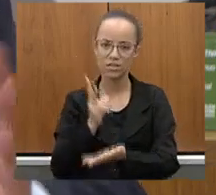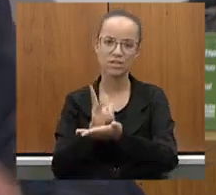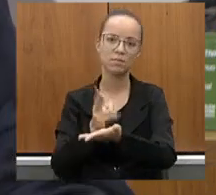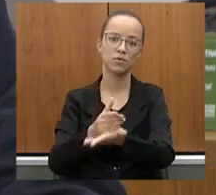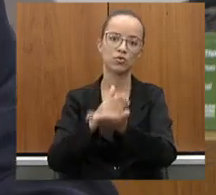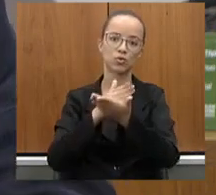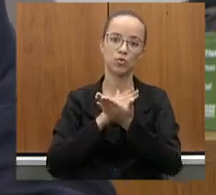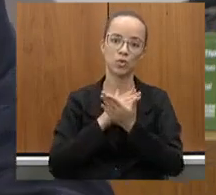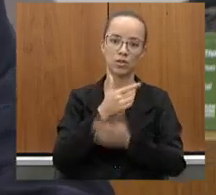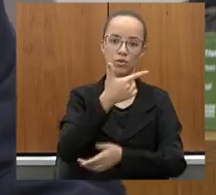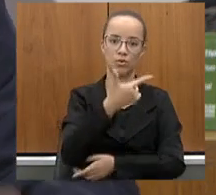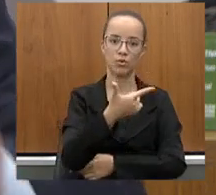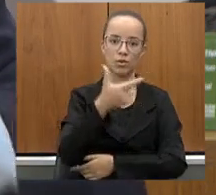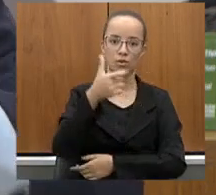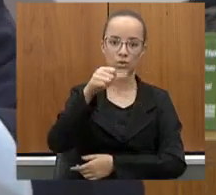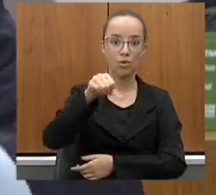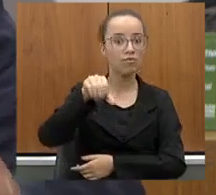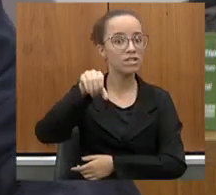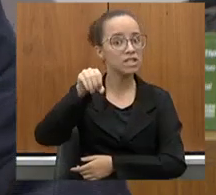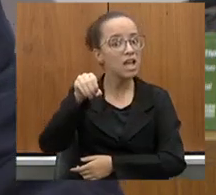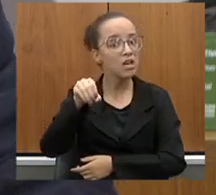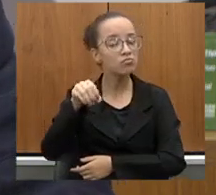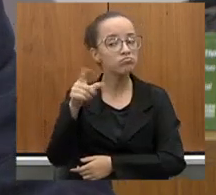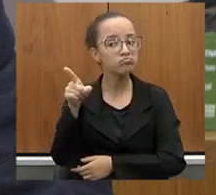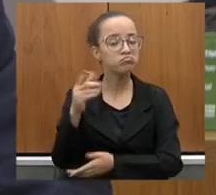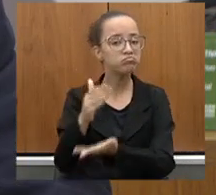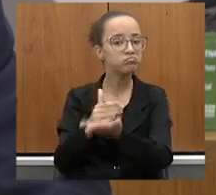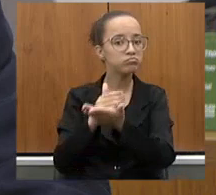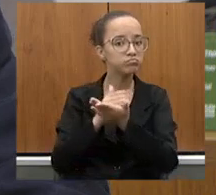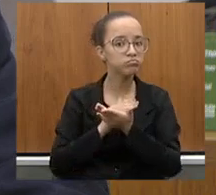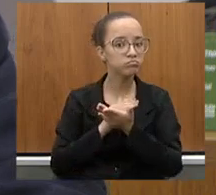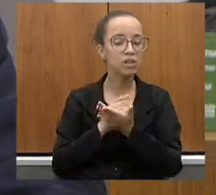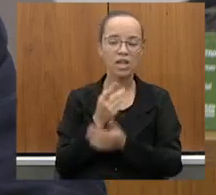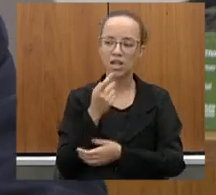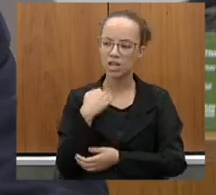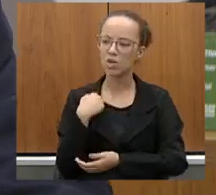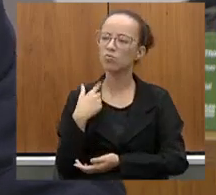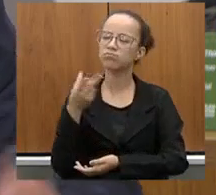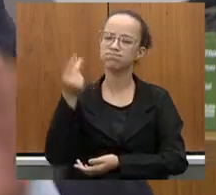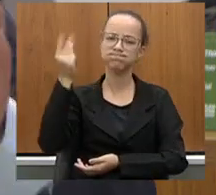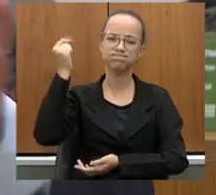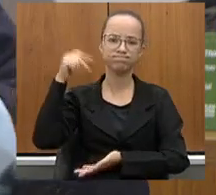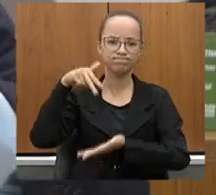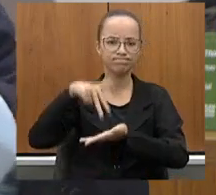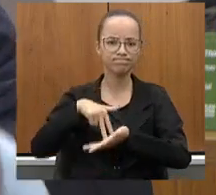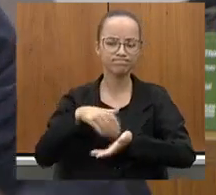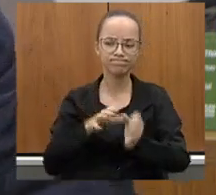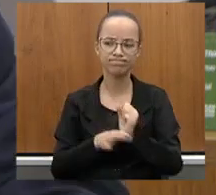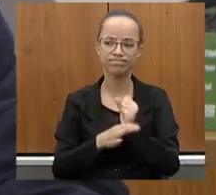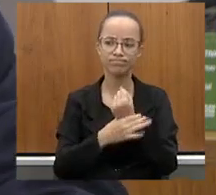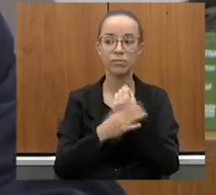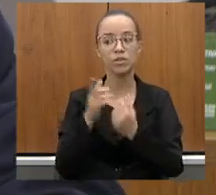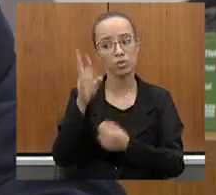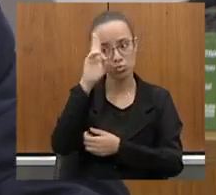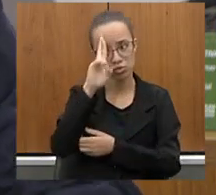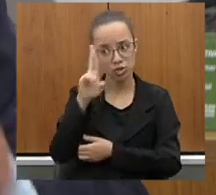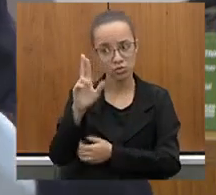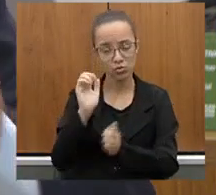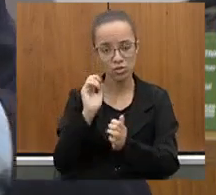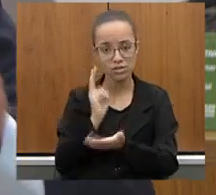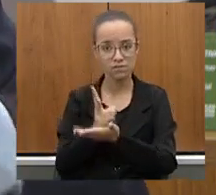290. Quando estava fazendo discurso defendendo a 290, vossa excelência sempre me aparteava,